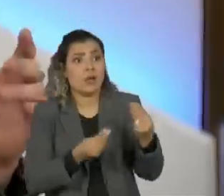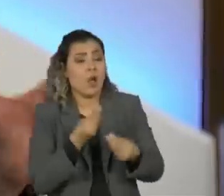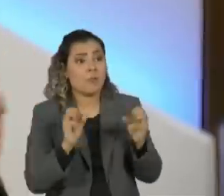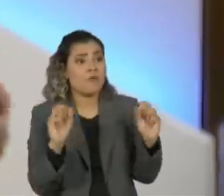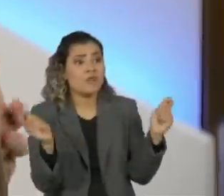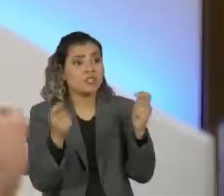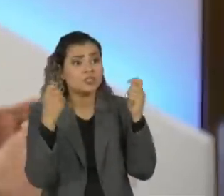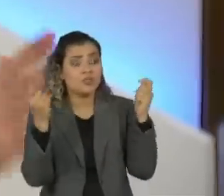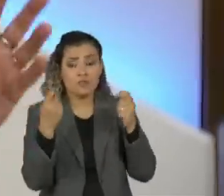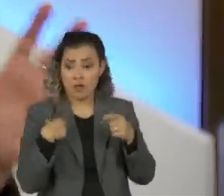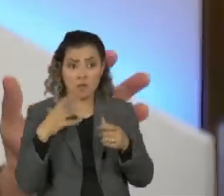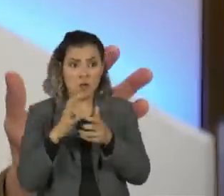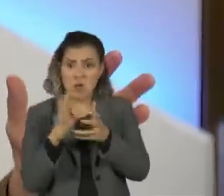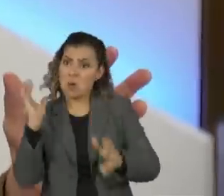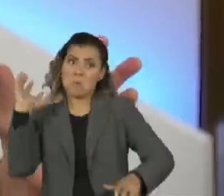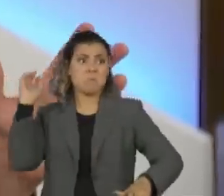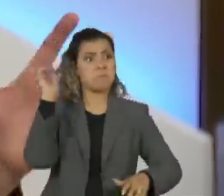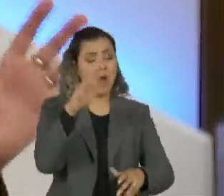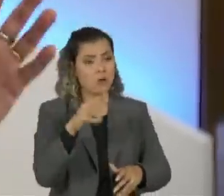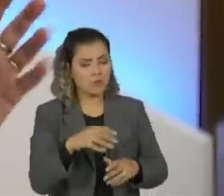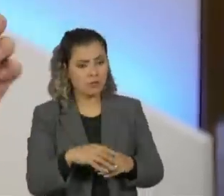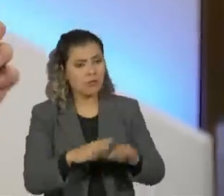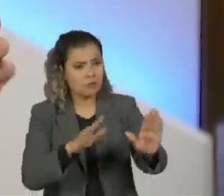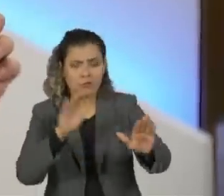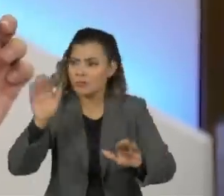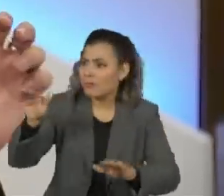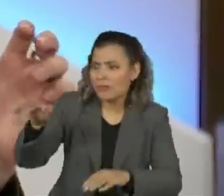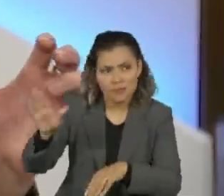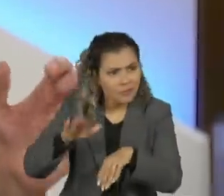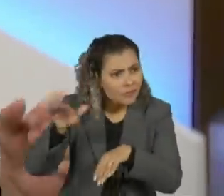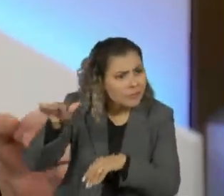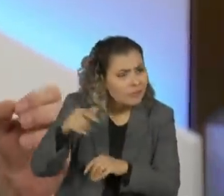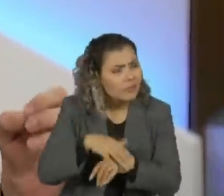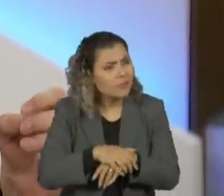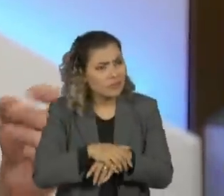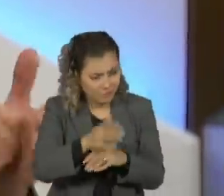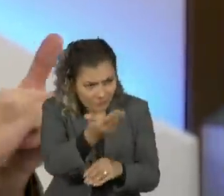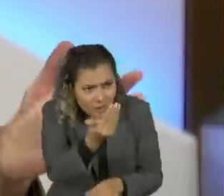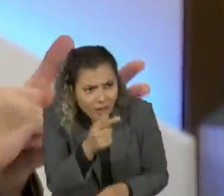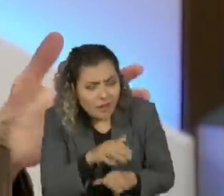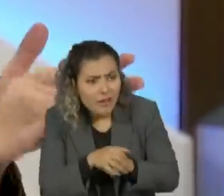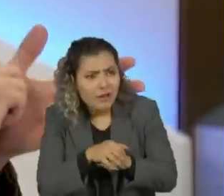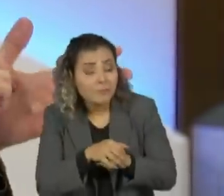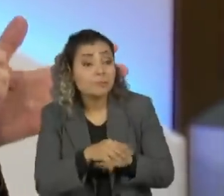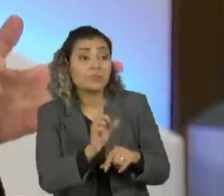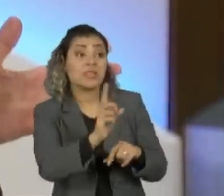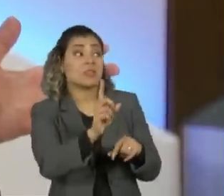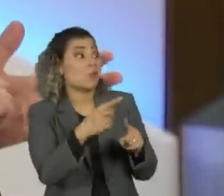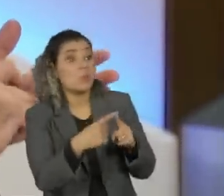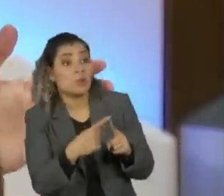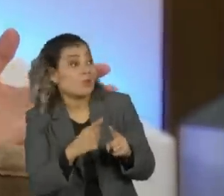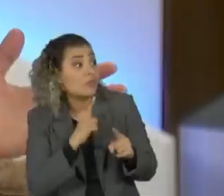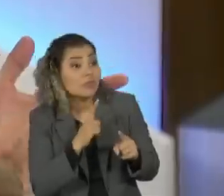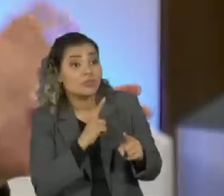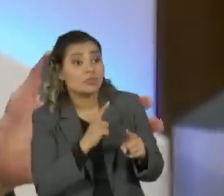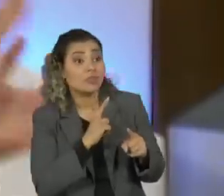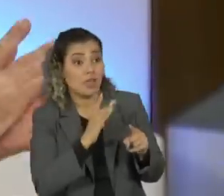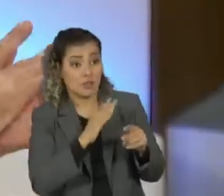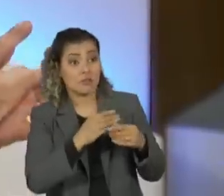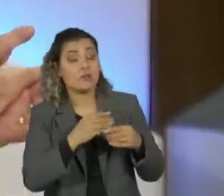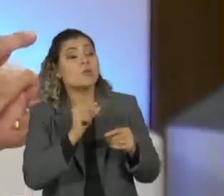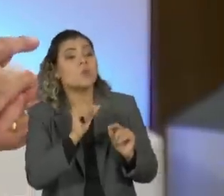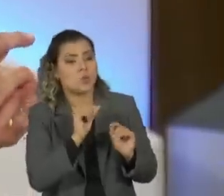do festival, que jogou. Eu falei assim, escuta aqui. Eu pensei o seguinte, eu falei com o cara, aí ele falou assim, não, mas aqui tem uma casa chamada Bill Status,